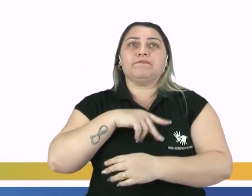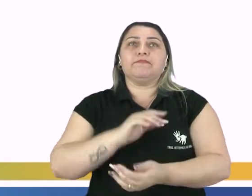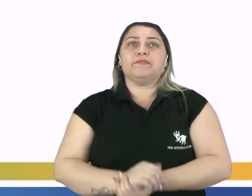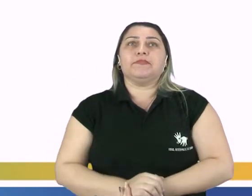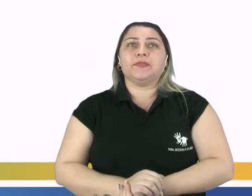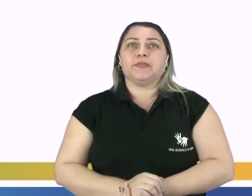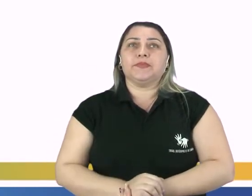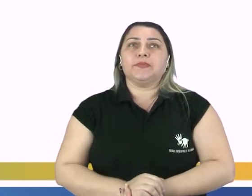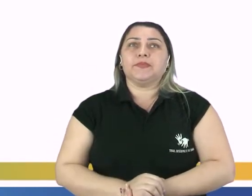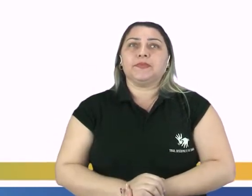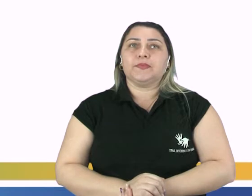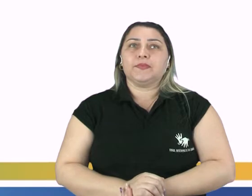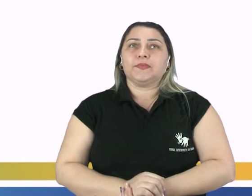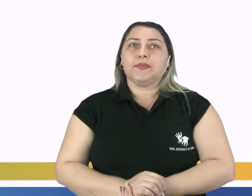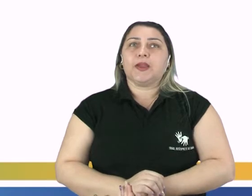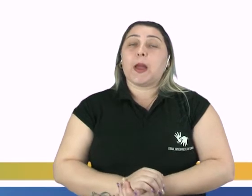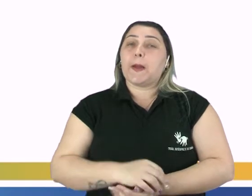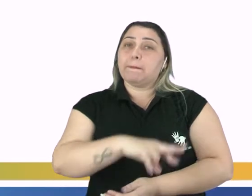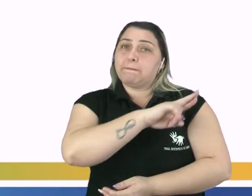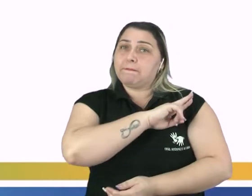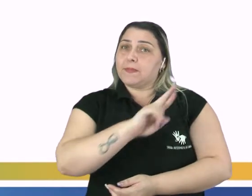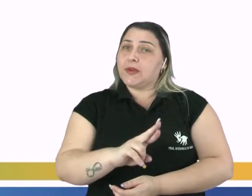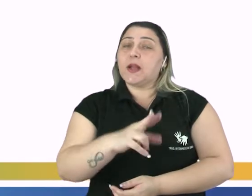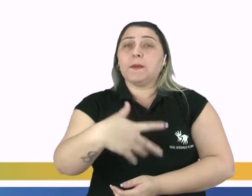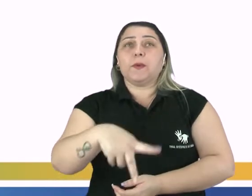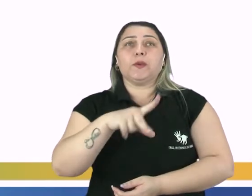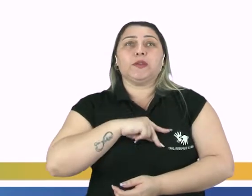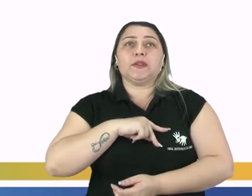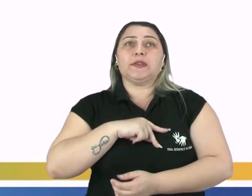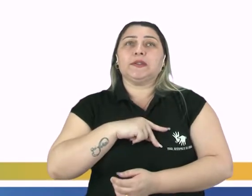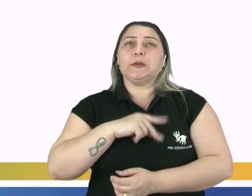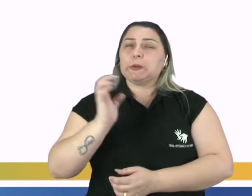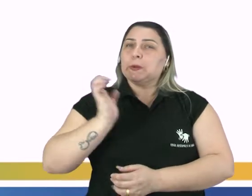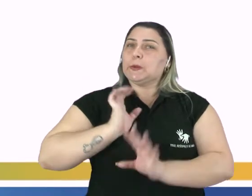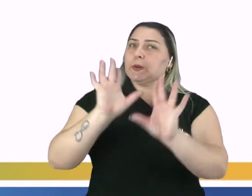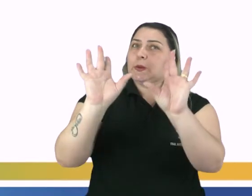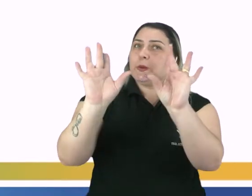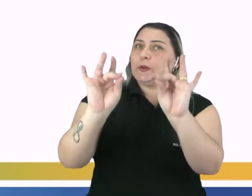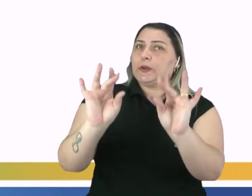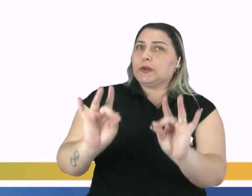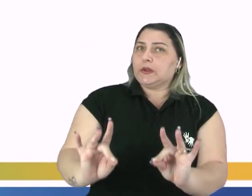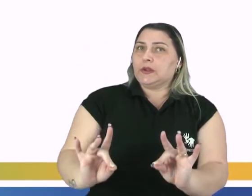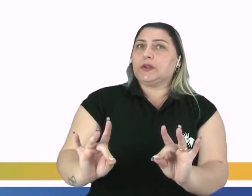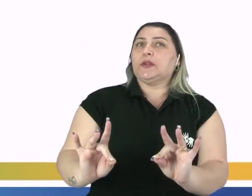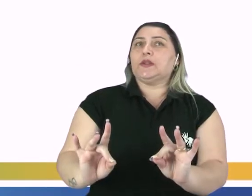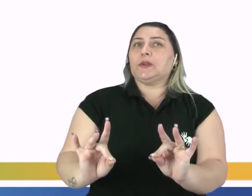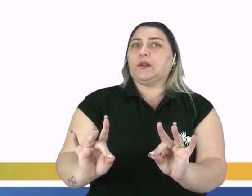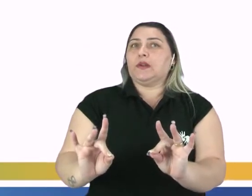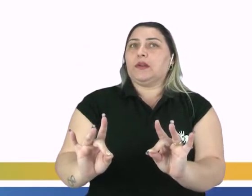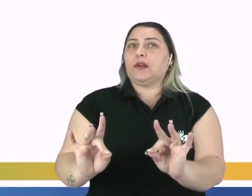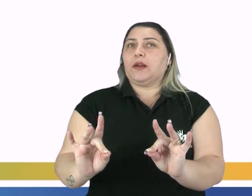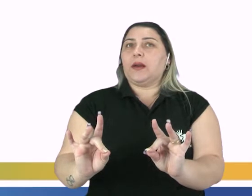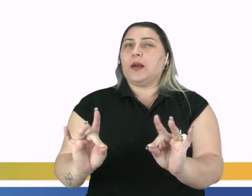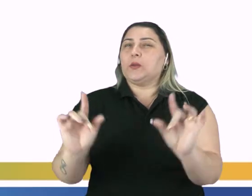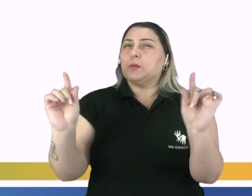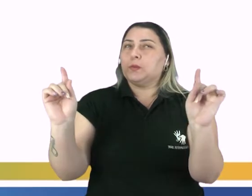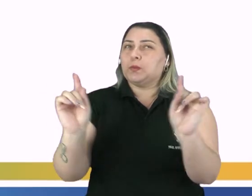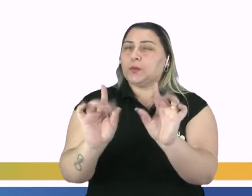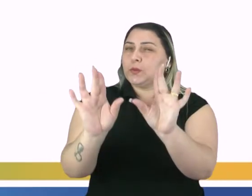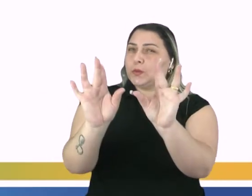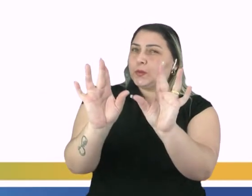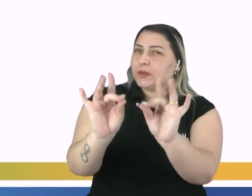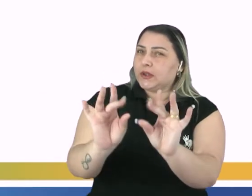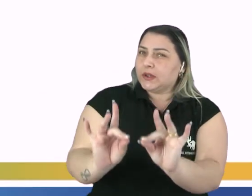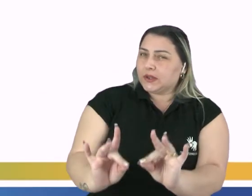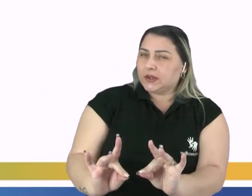As características mais representativas do barroco português são A riqueza de detalhes, exagero na minúcia dos